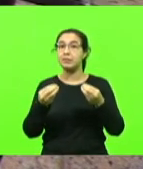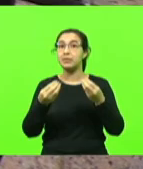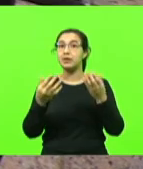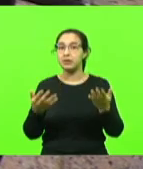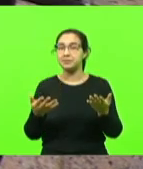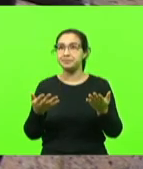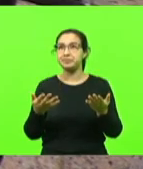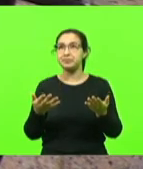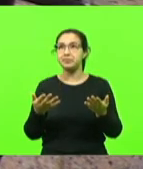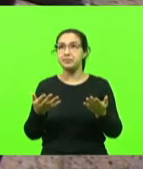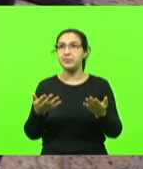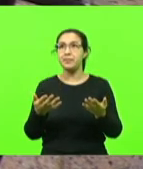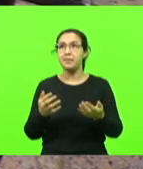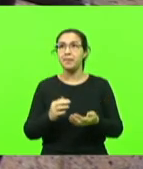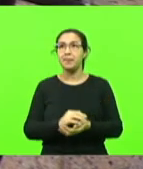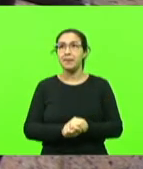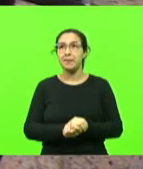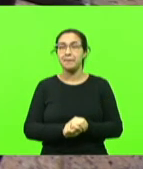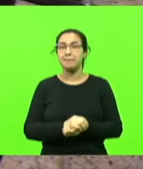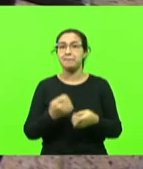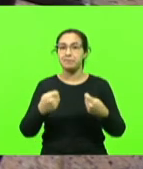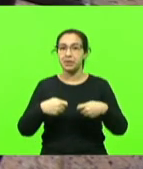realmente eu me faça entender. entender.